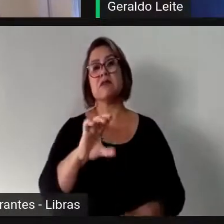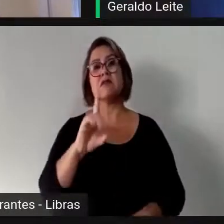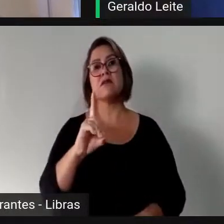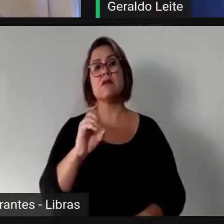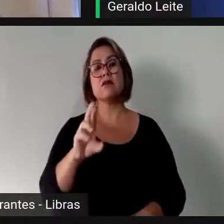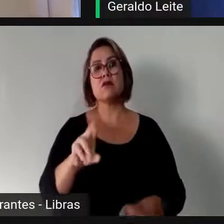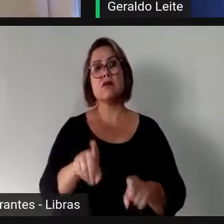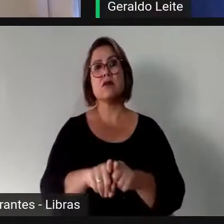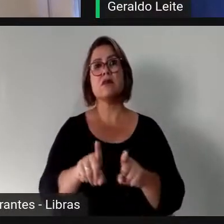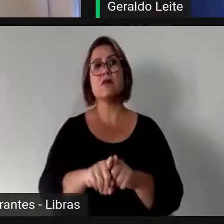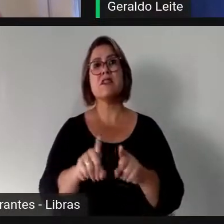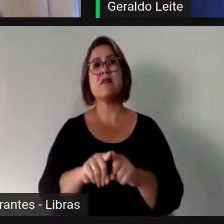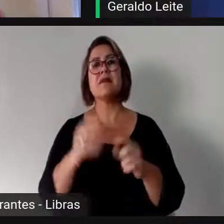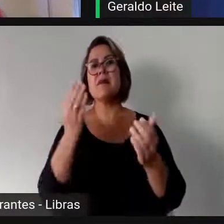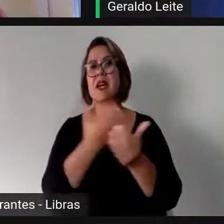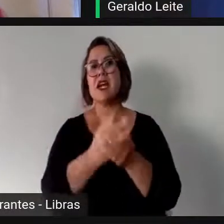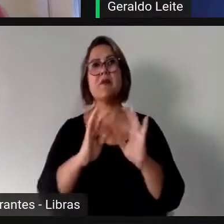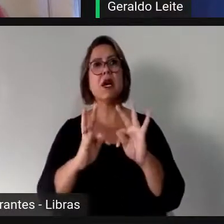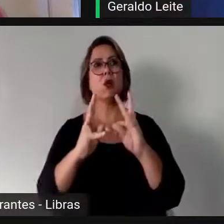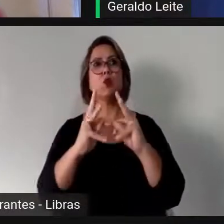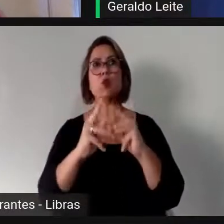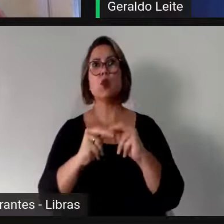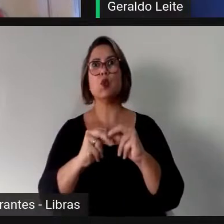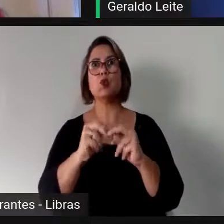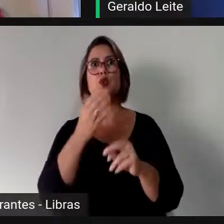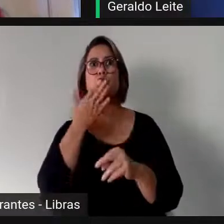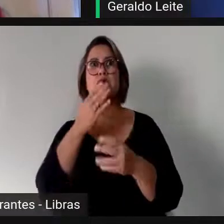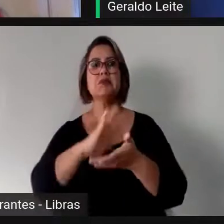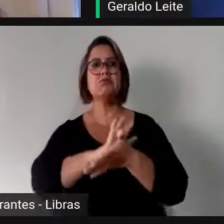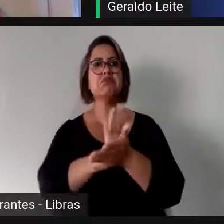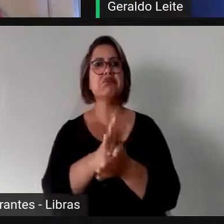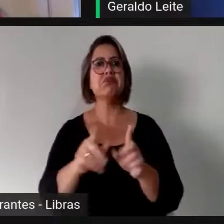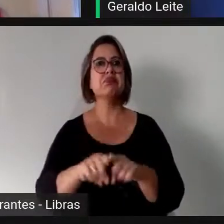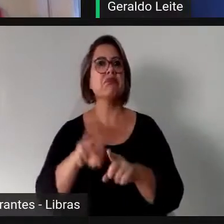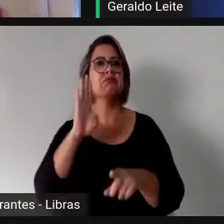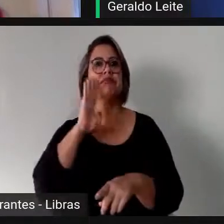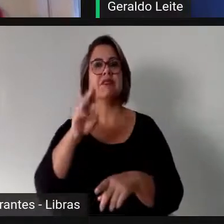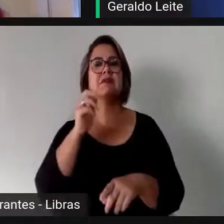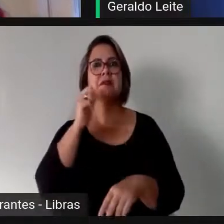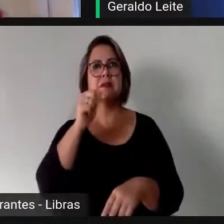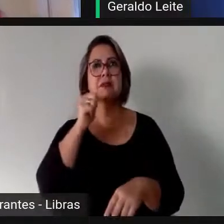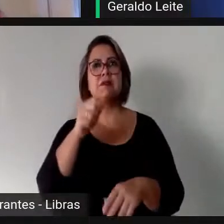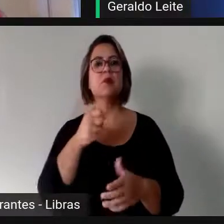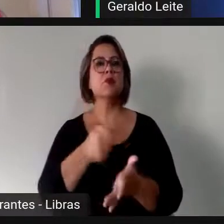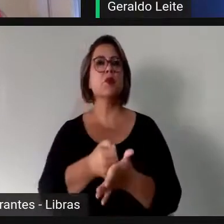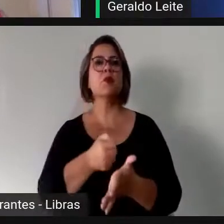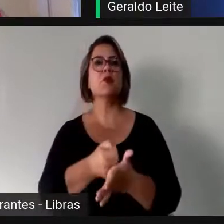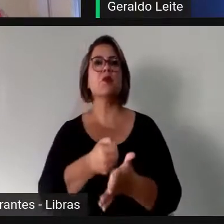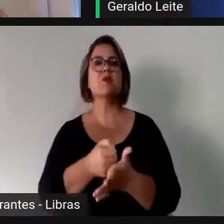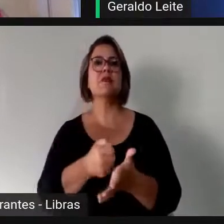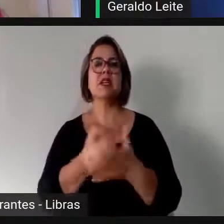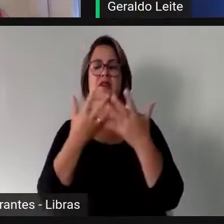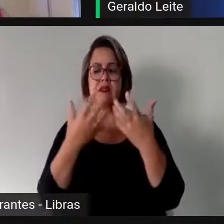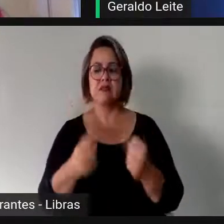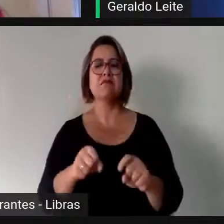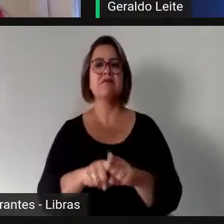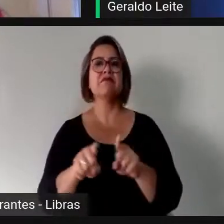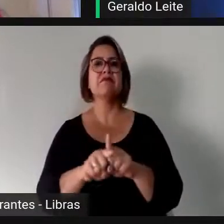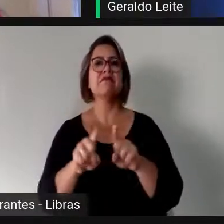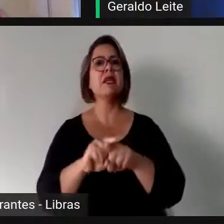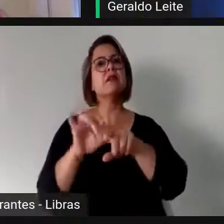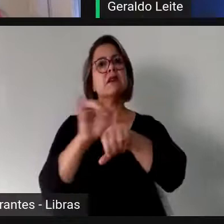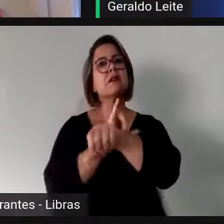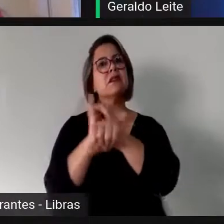Eliminação de Todas as Formas, Discriminação contra a Mulher, e como tal, ele tem a obrigação de adotar as medidas para eliminar